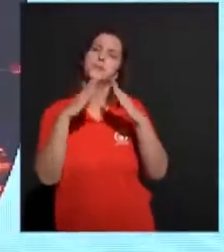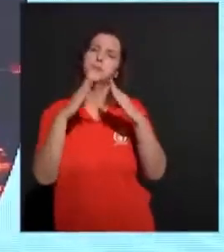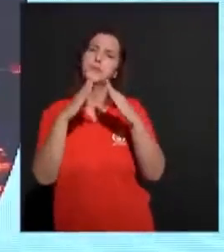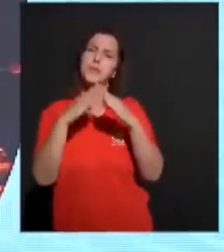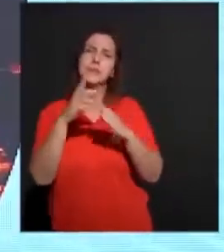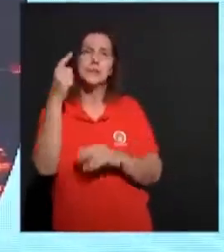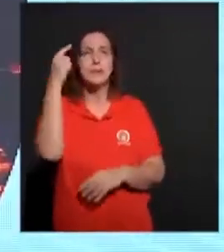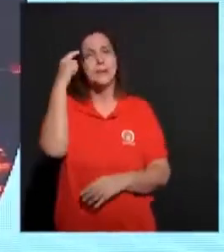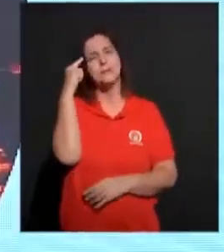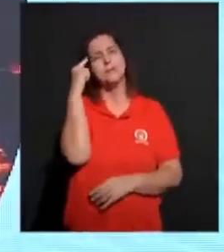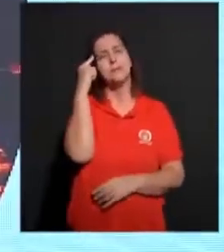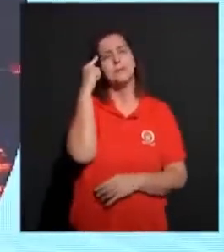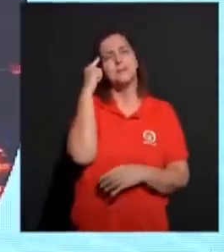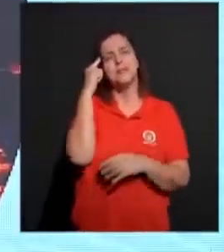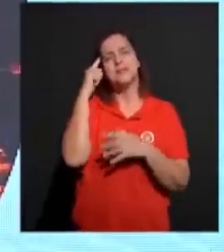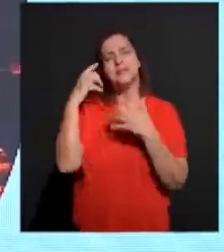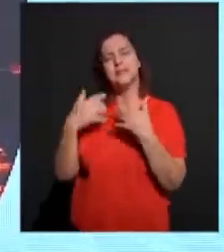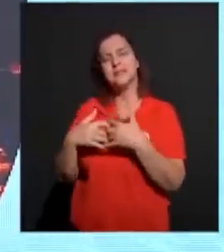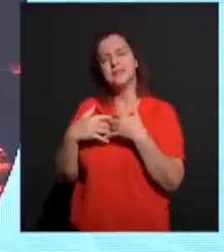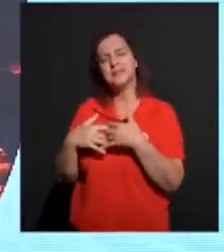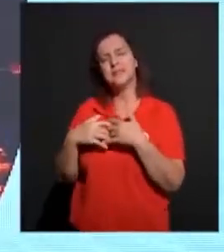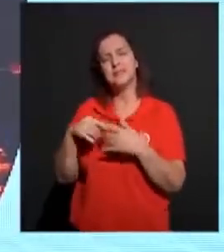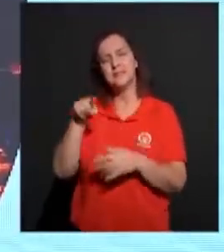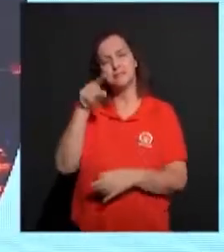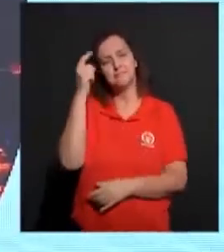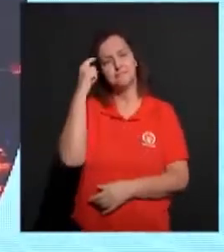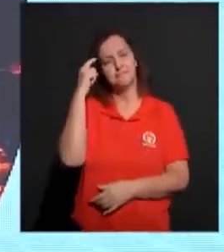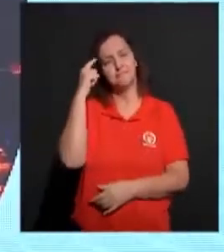Faça esse pensamento. Pense aí no seu lugar.